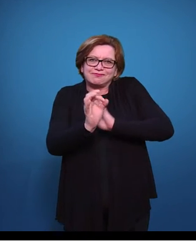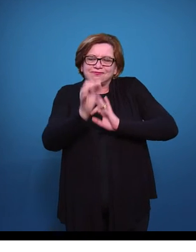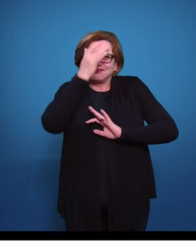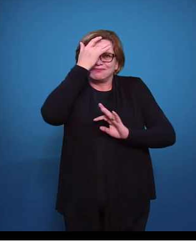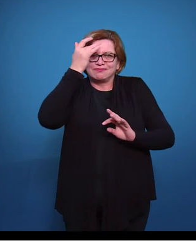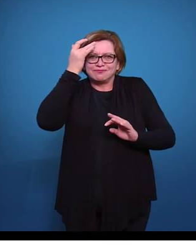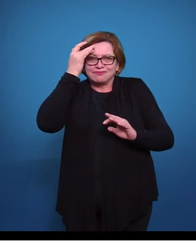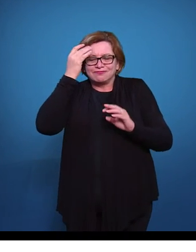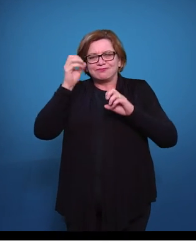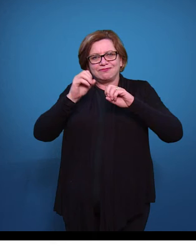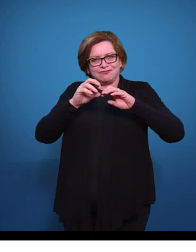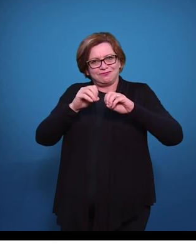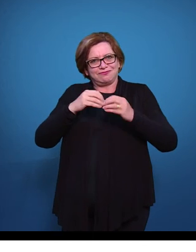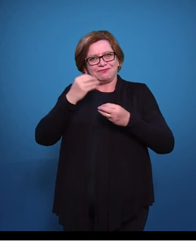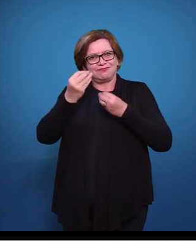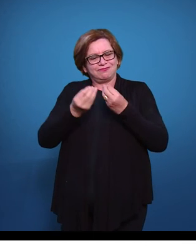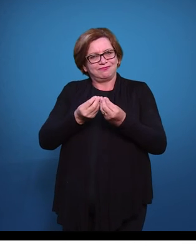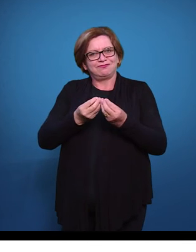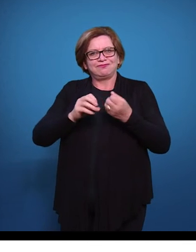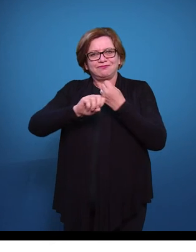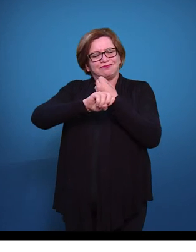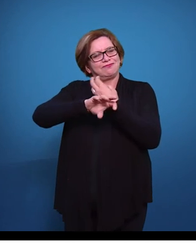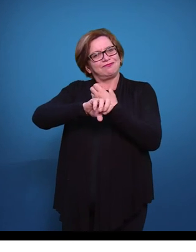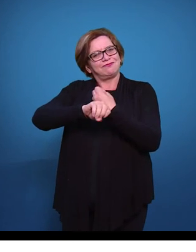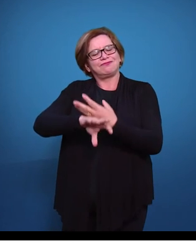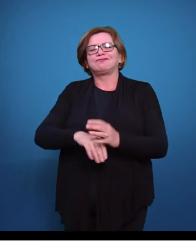envolvidos nesses processos educativos.